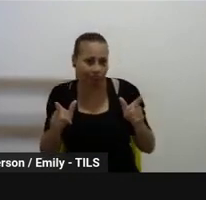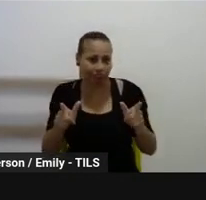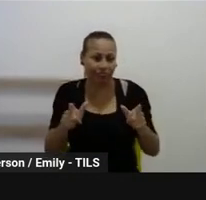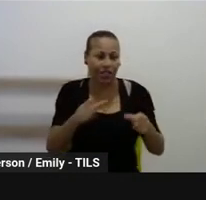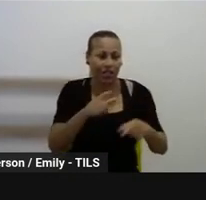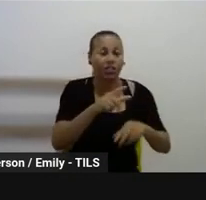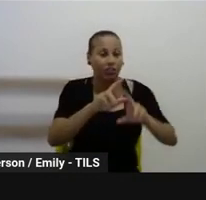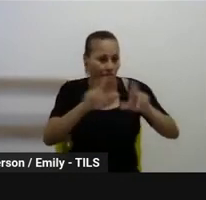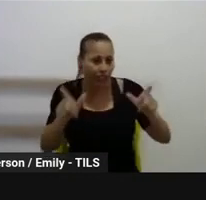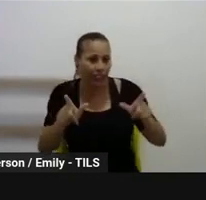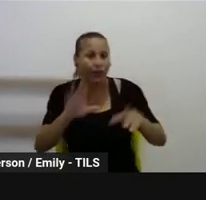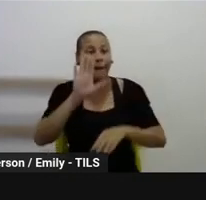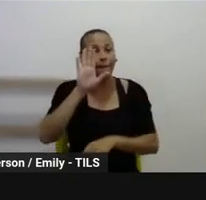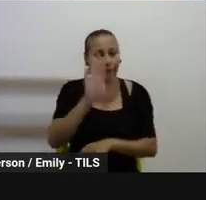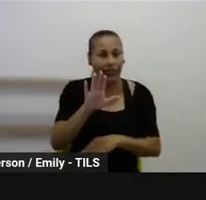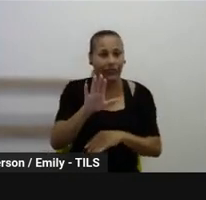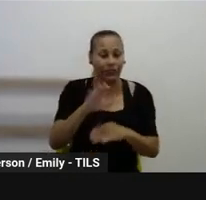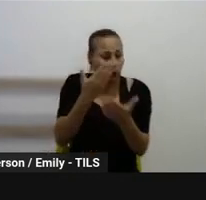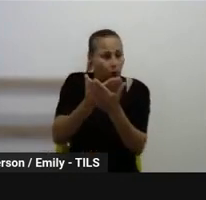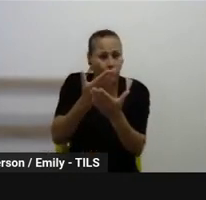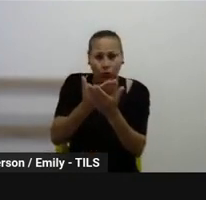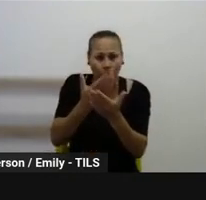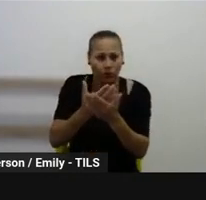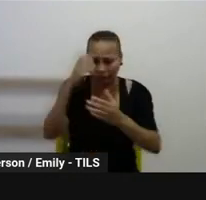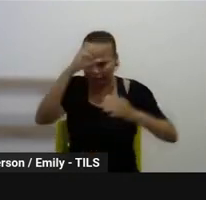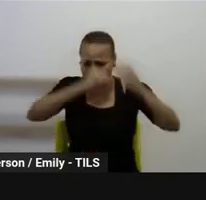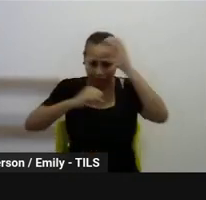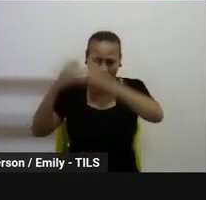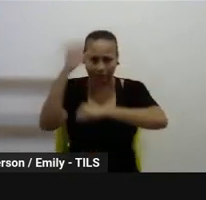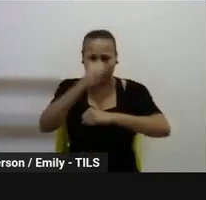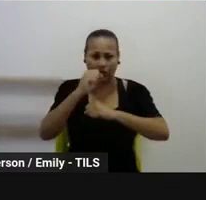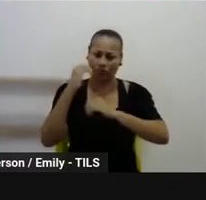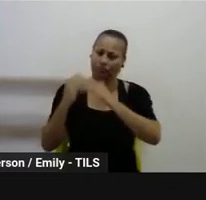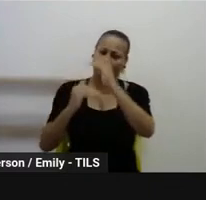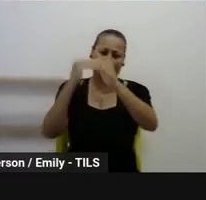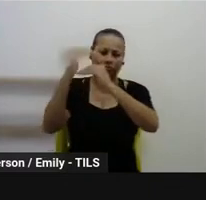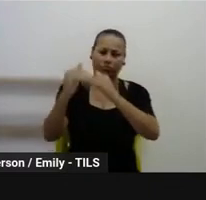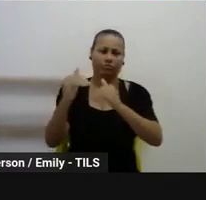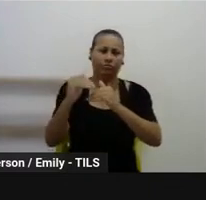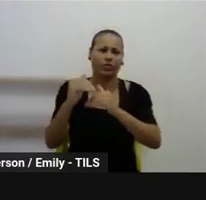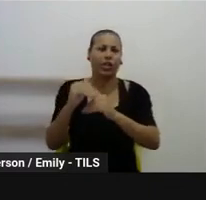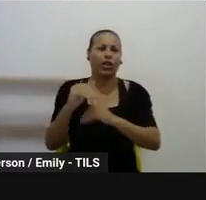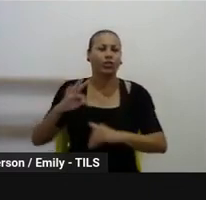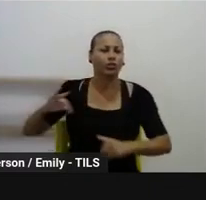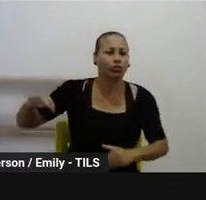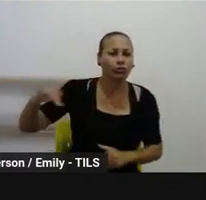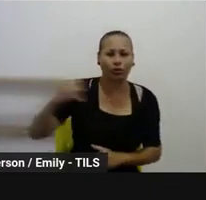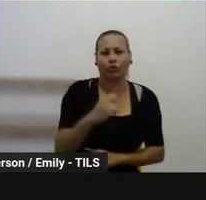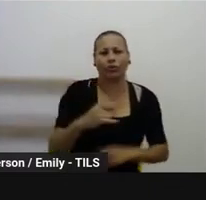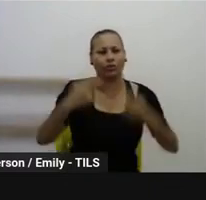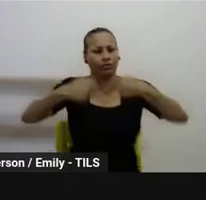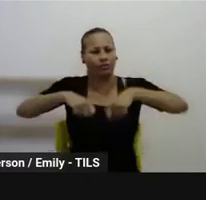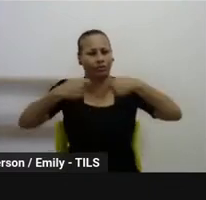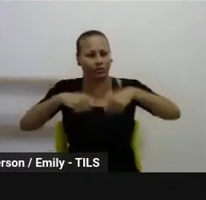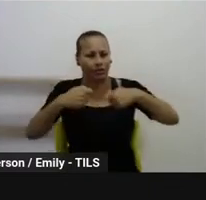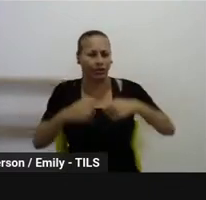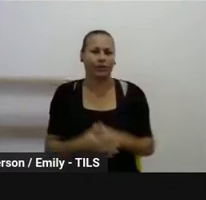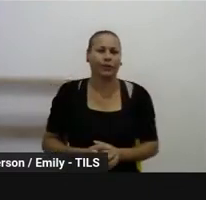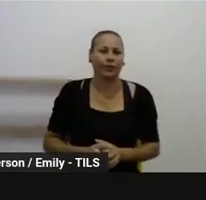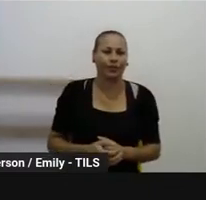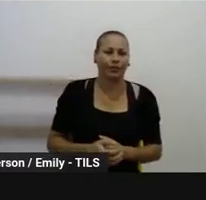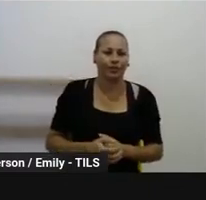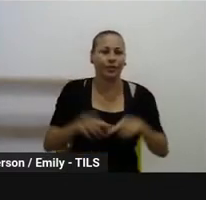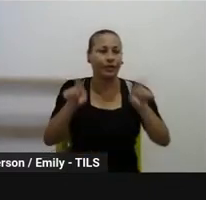escolar e a aprendizagem, bem como a implementação de dinâmicas curriculares que favoreçam